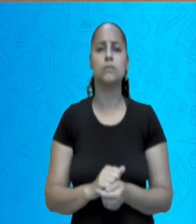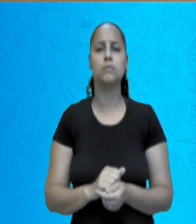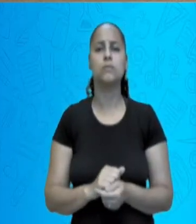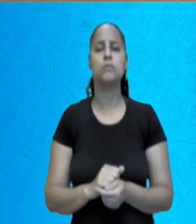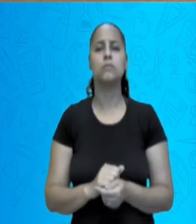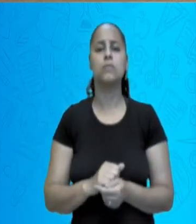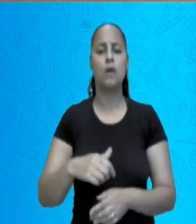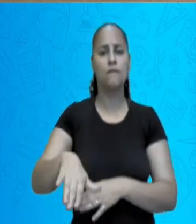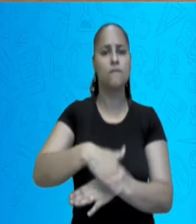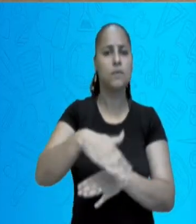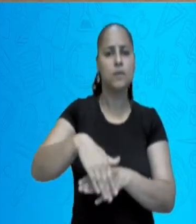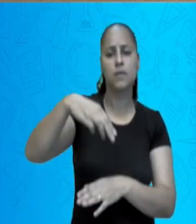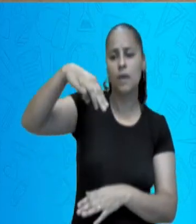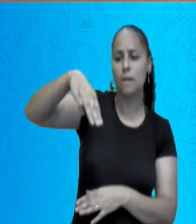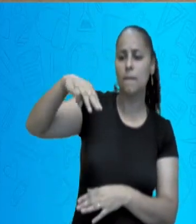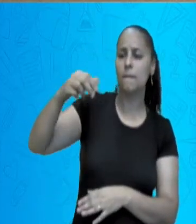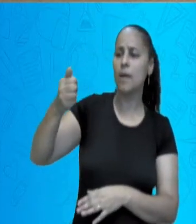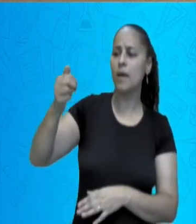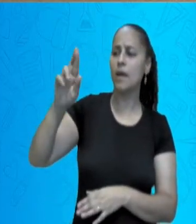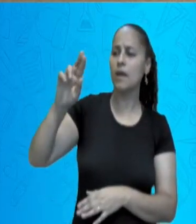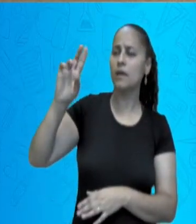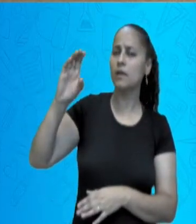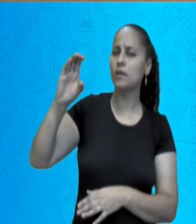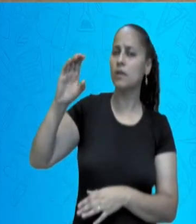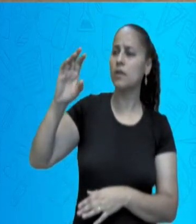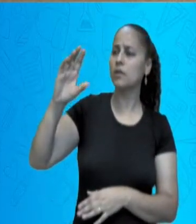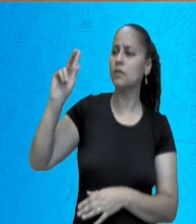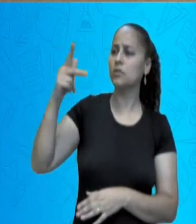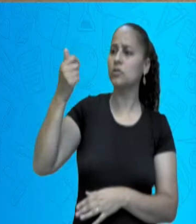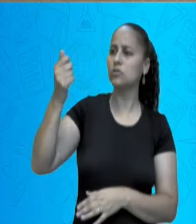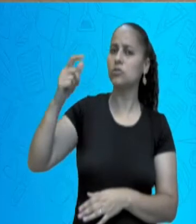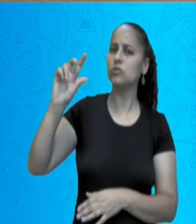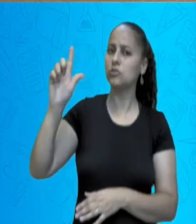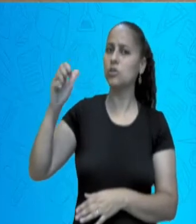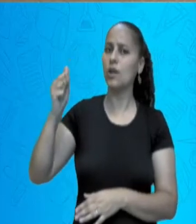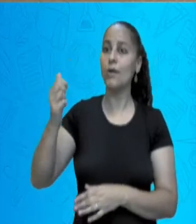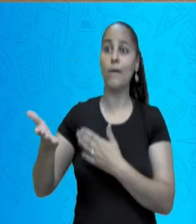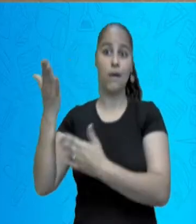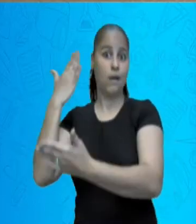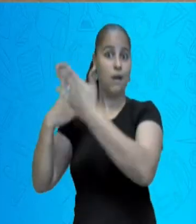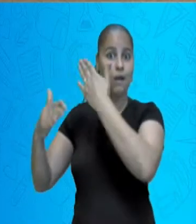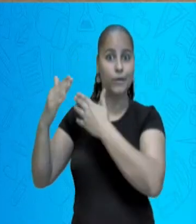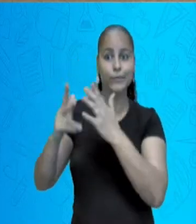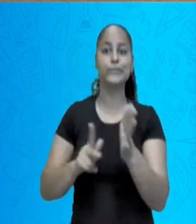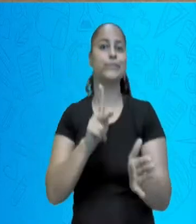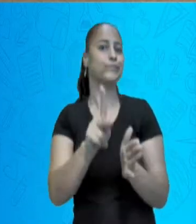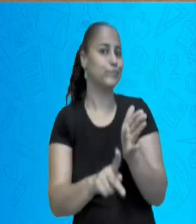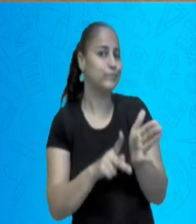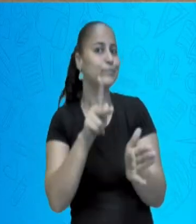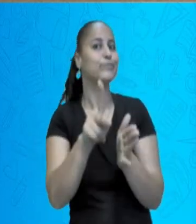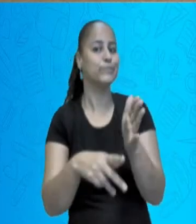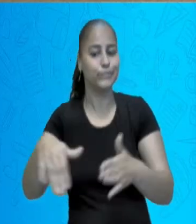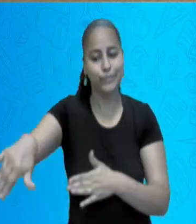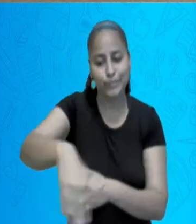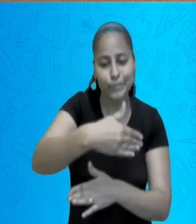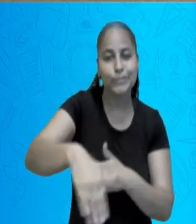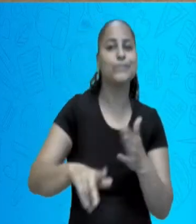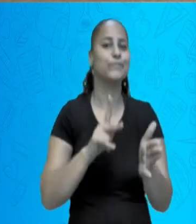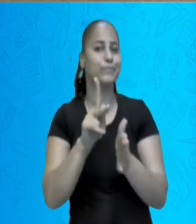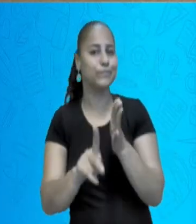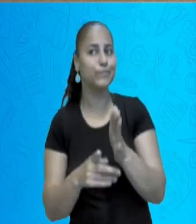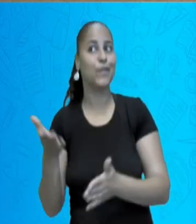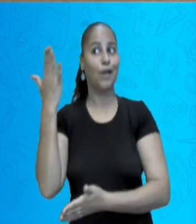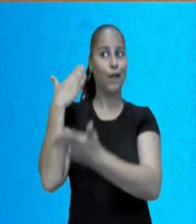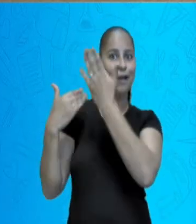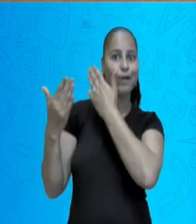Avenida Marechal Floriano, passava o trilho de trem. Você pode imaginar? Muito